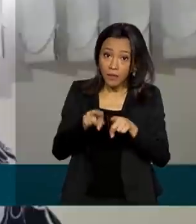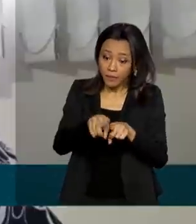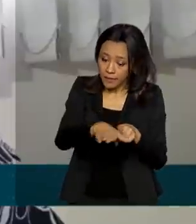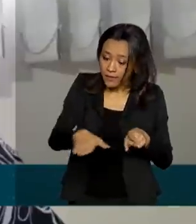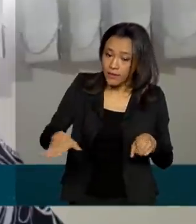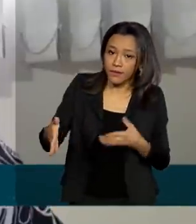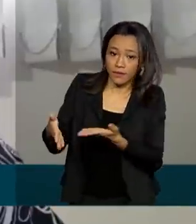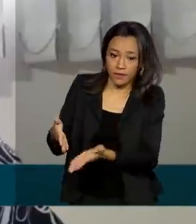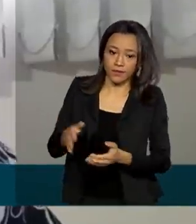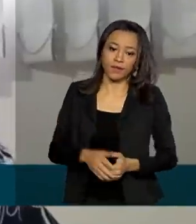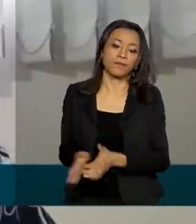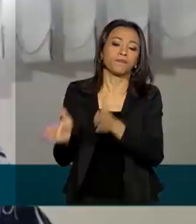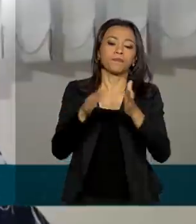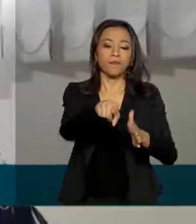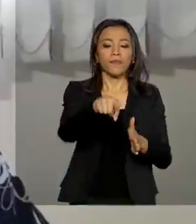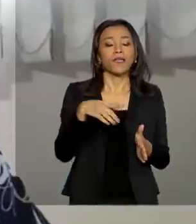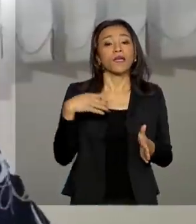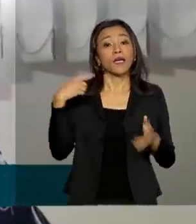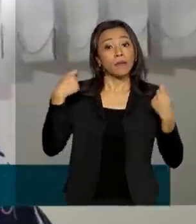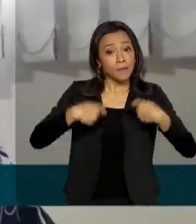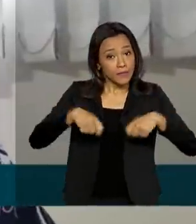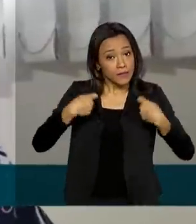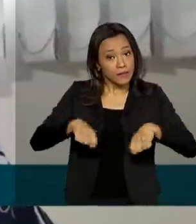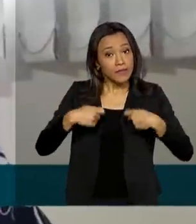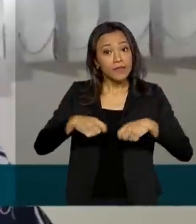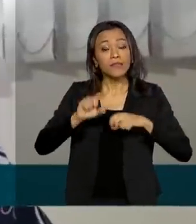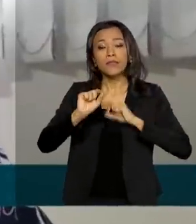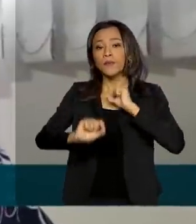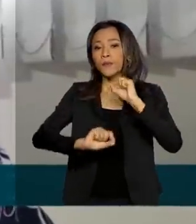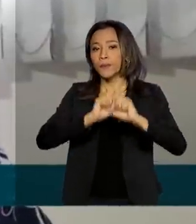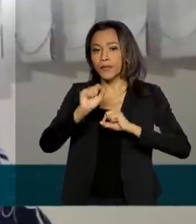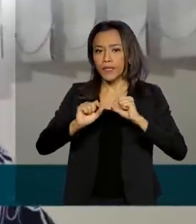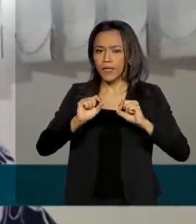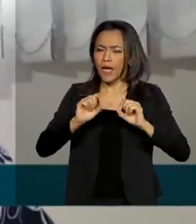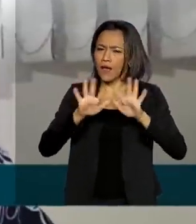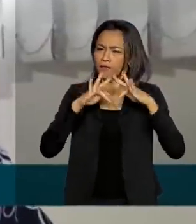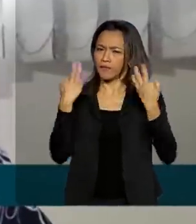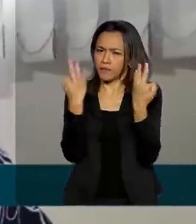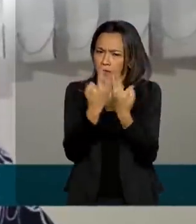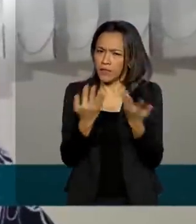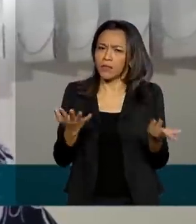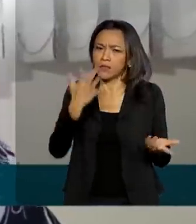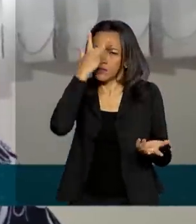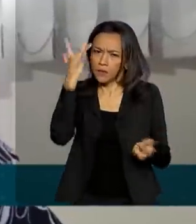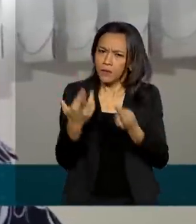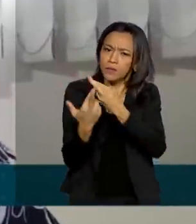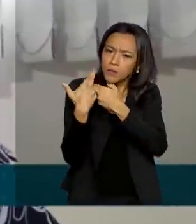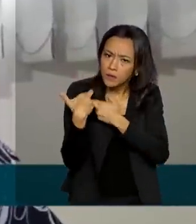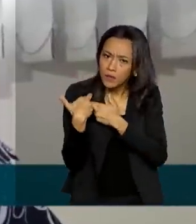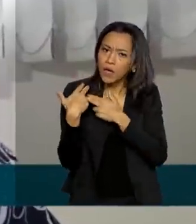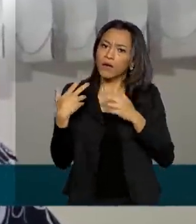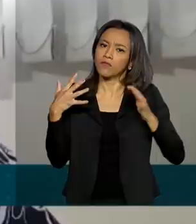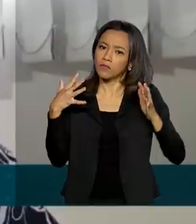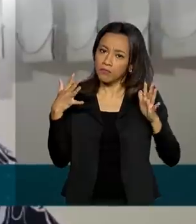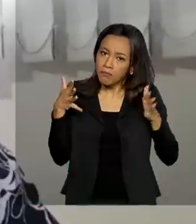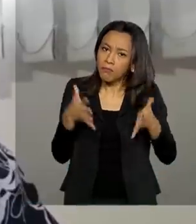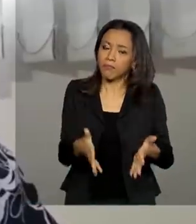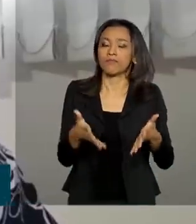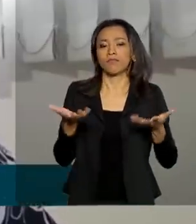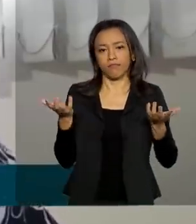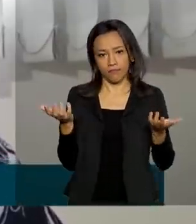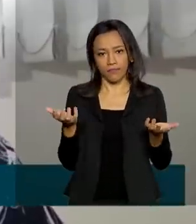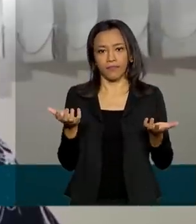crianças. Então, muito necessário esse envolvimento dos familiares, dos responsáveis com esse processo.